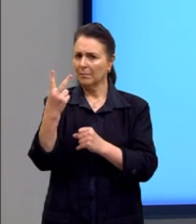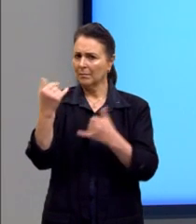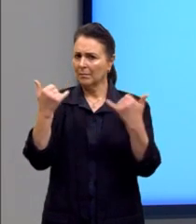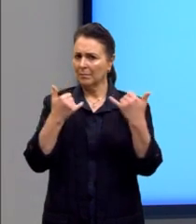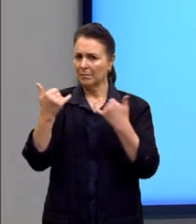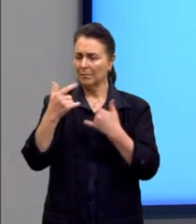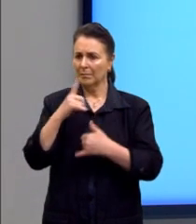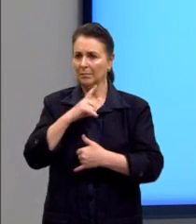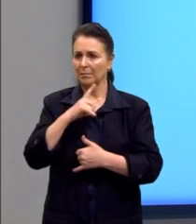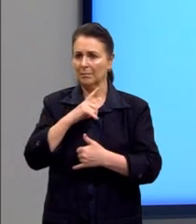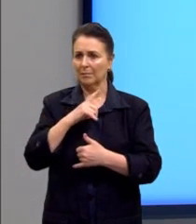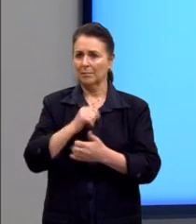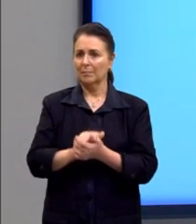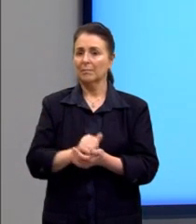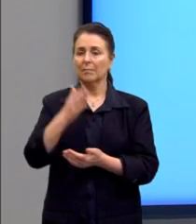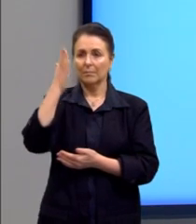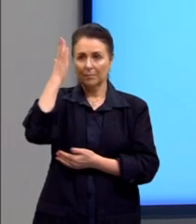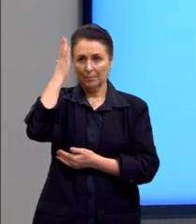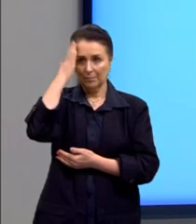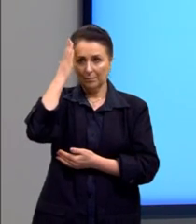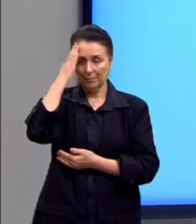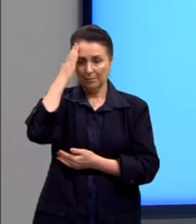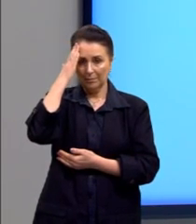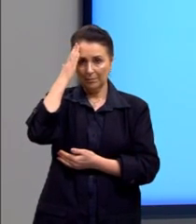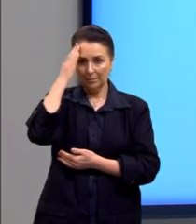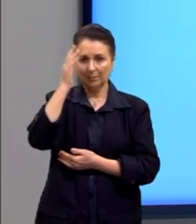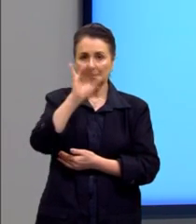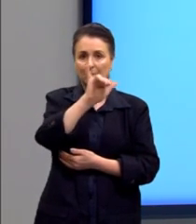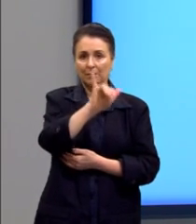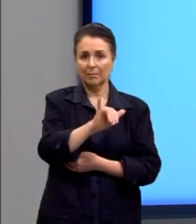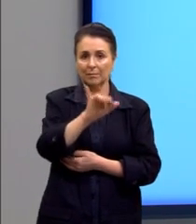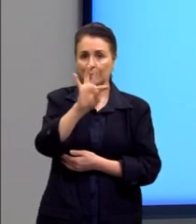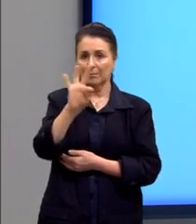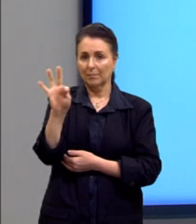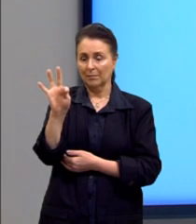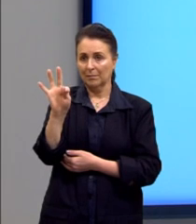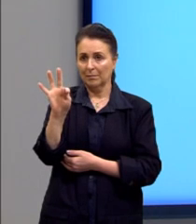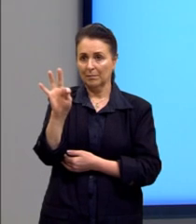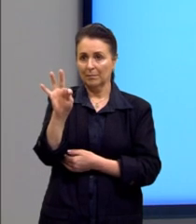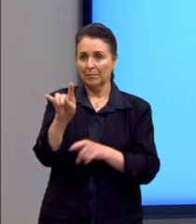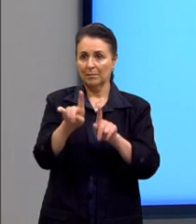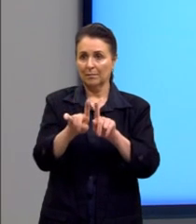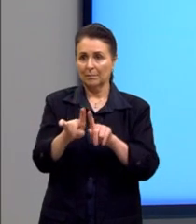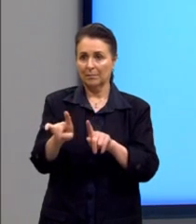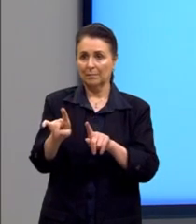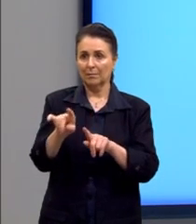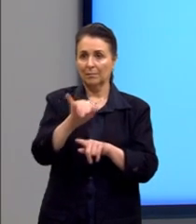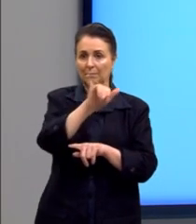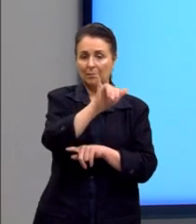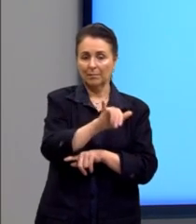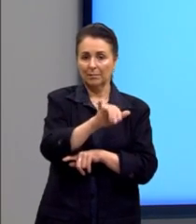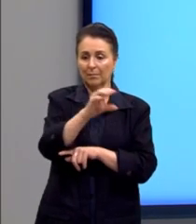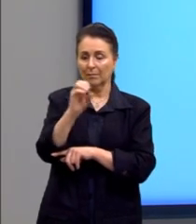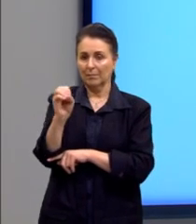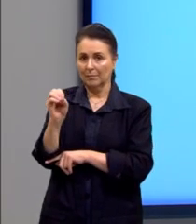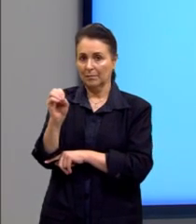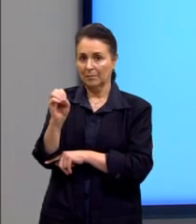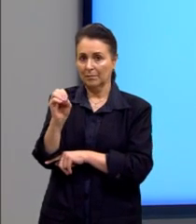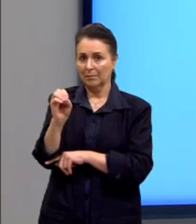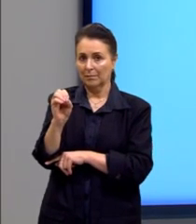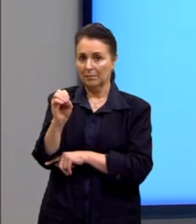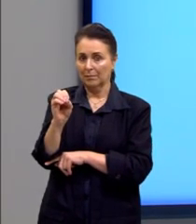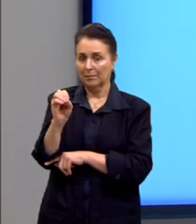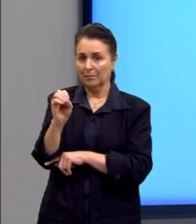temos? Bom, a gente sabe a Y de T, mas se eu tenho a Y de 0, o que eu posso